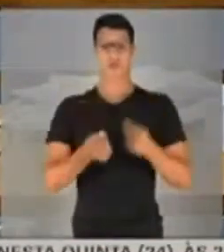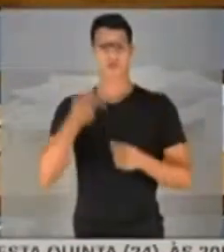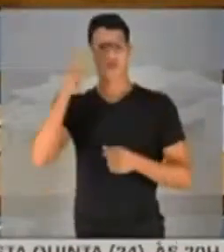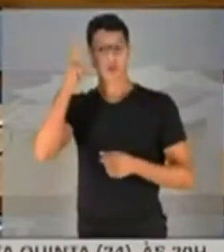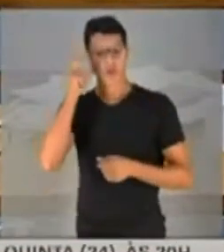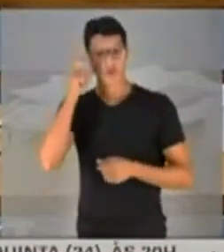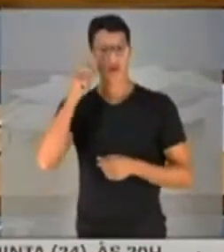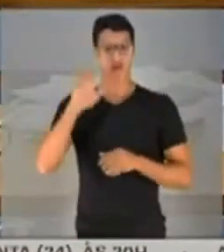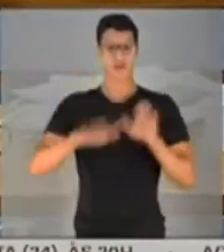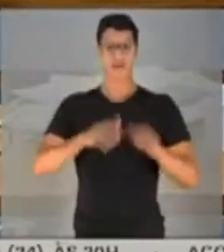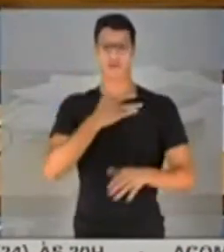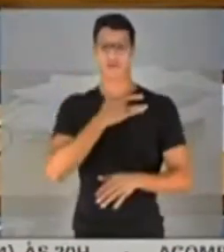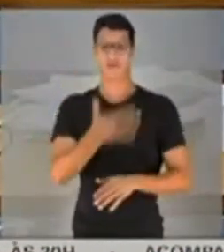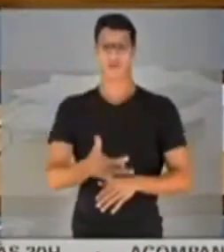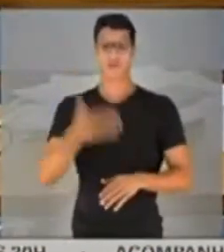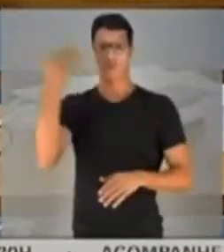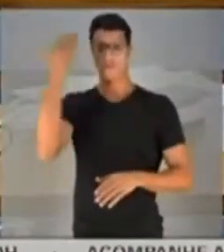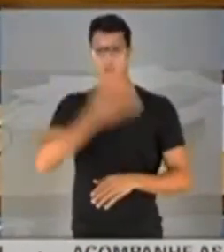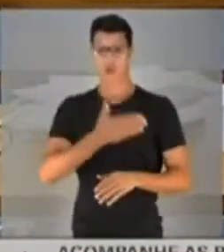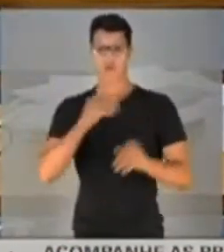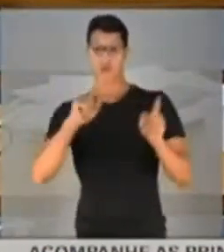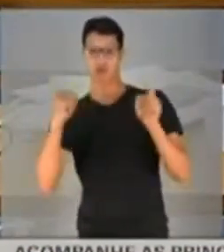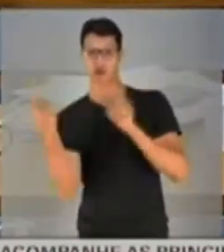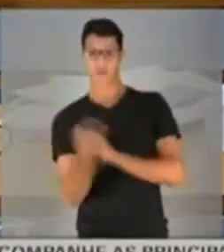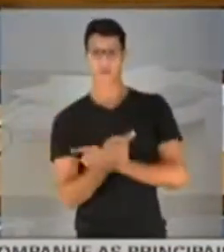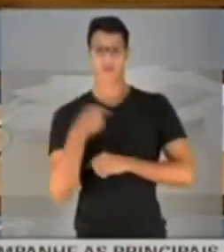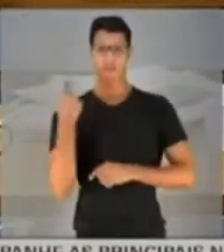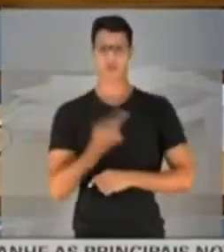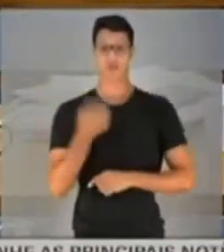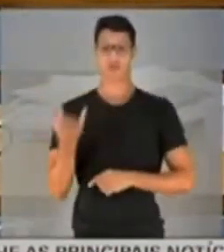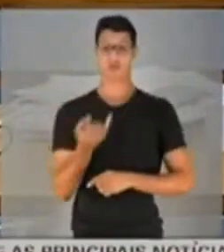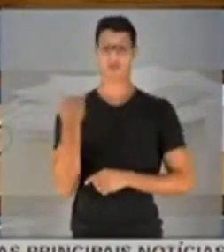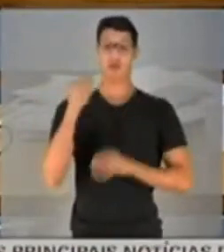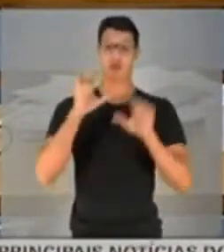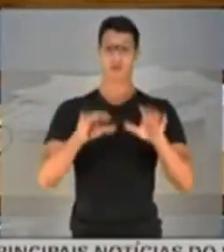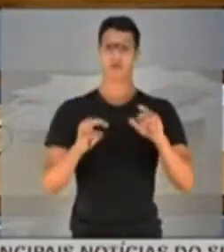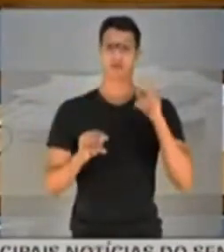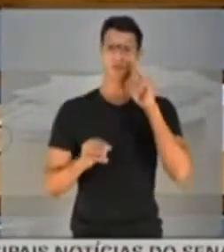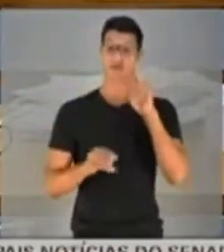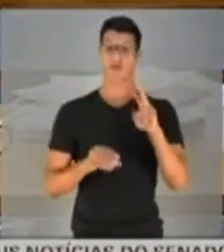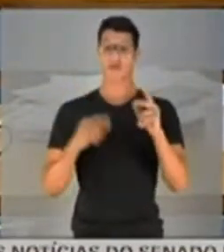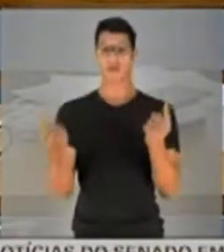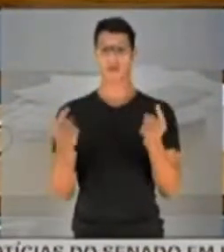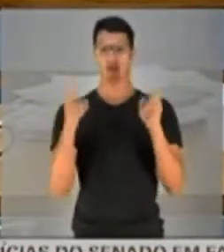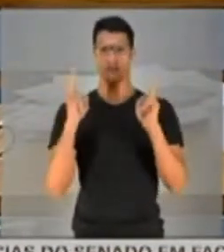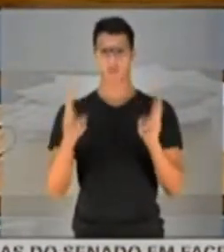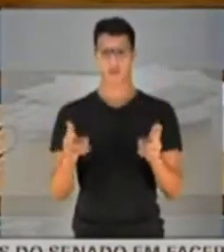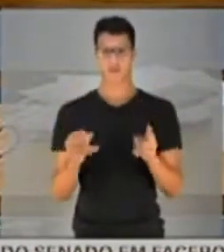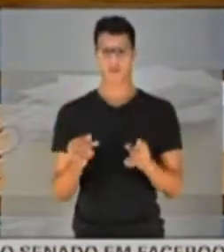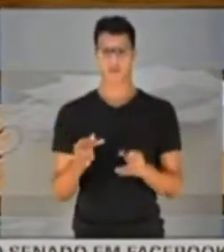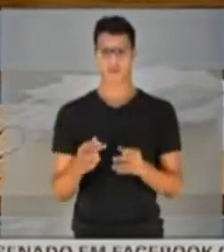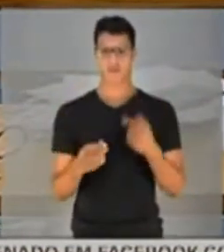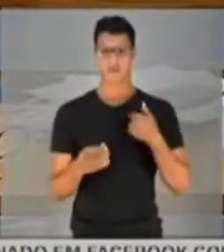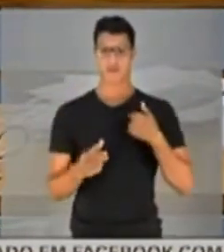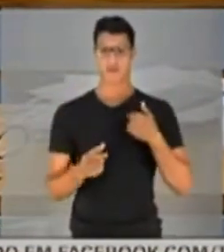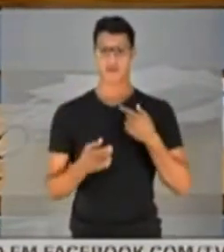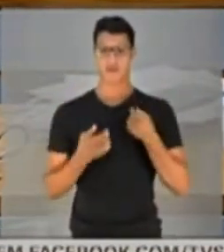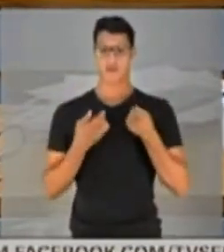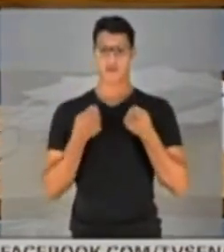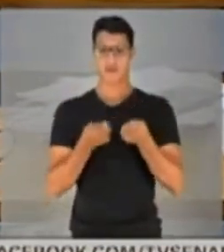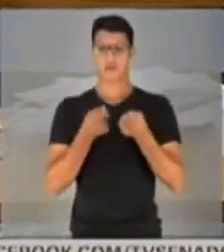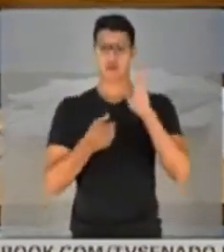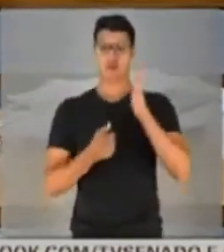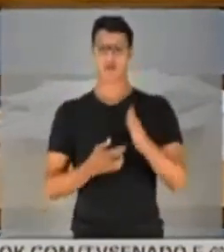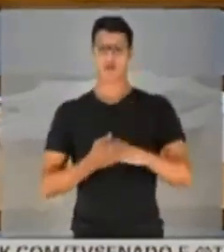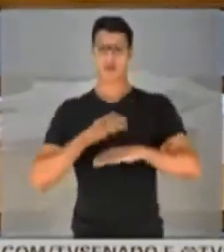Miranda, talvez o Onyx. Então, prova e conta-prova. Para nós é muito importante isso, para ouvirmos os dois lados da versão. Eu estou insistindo